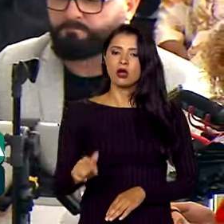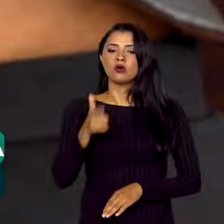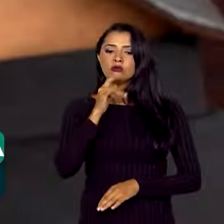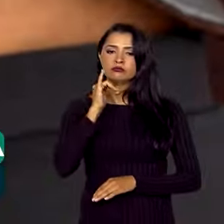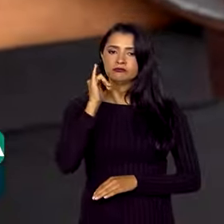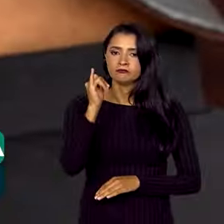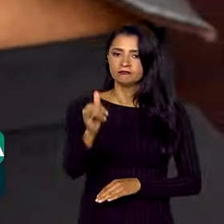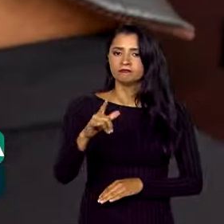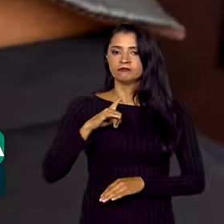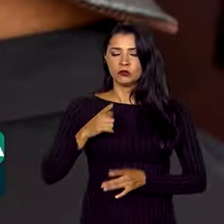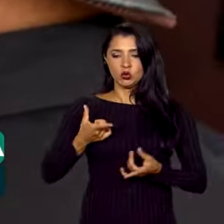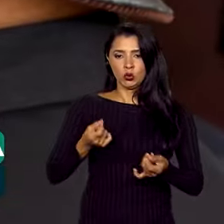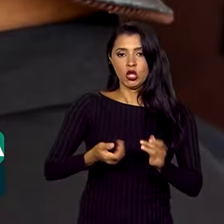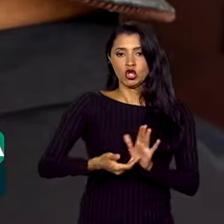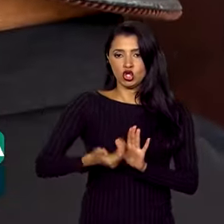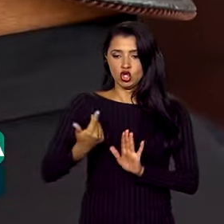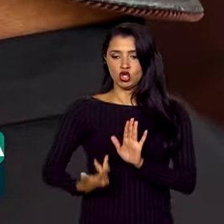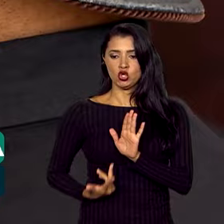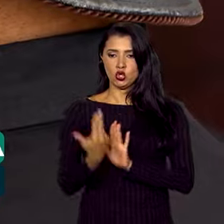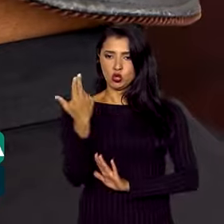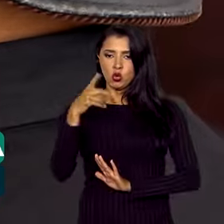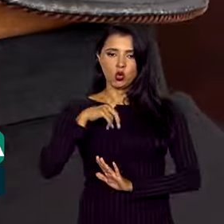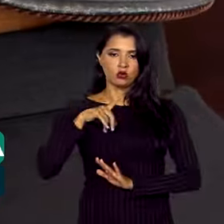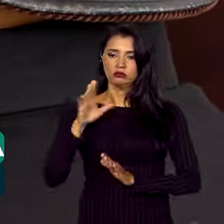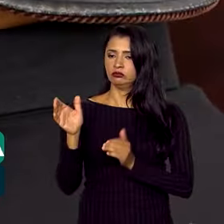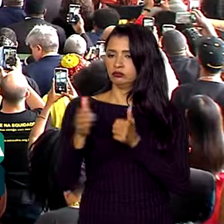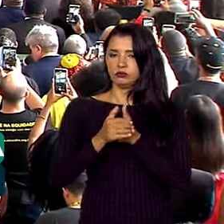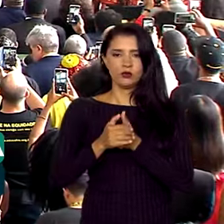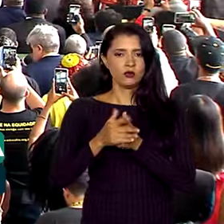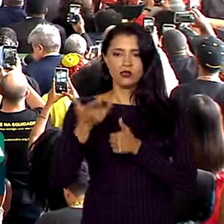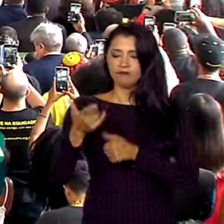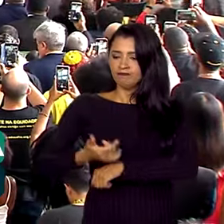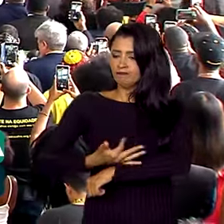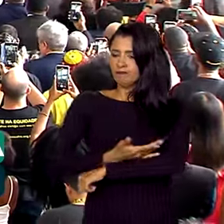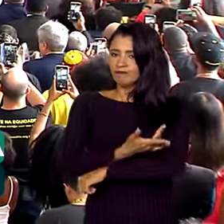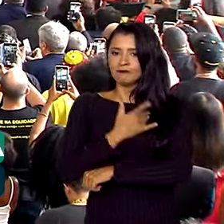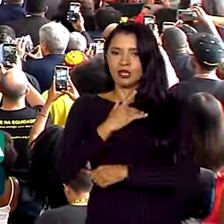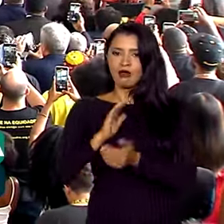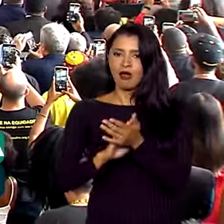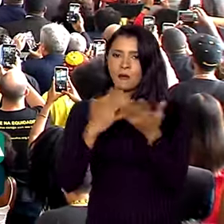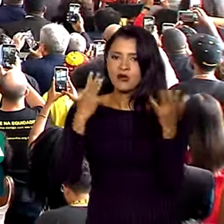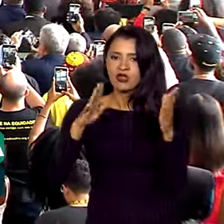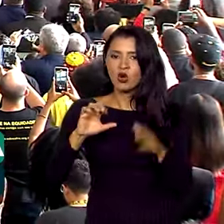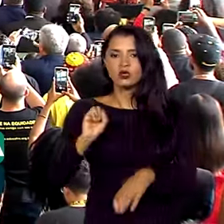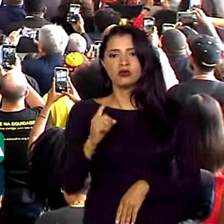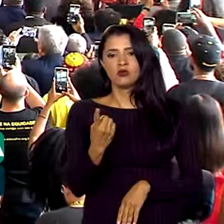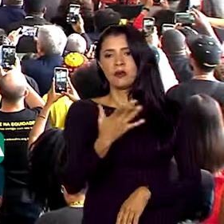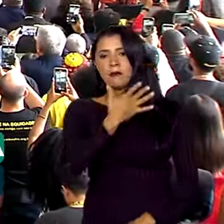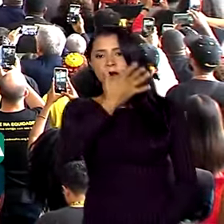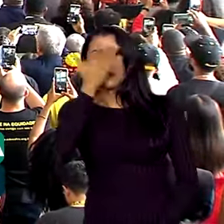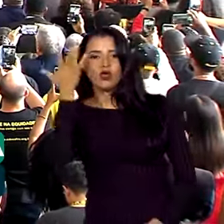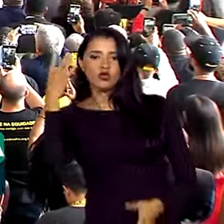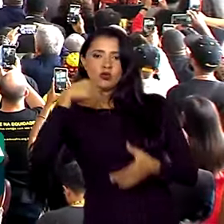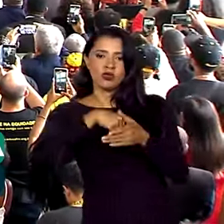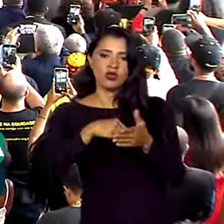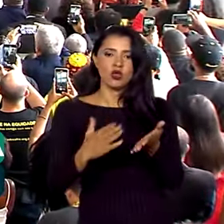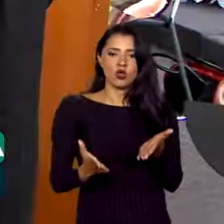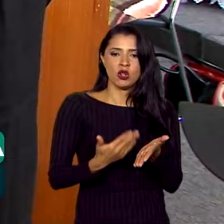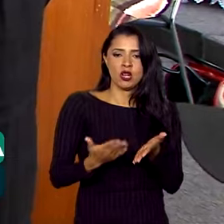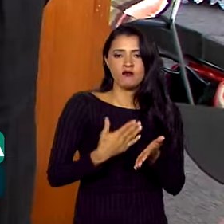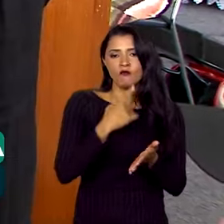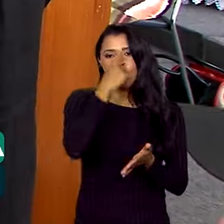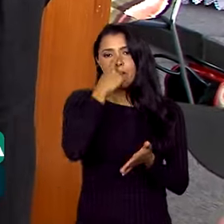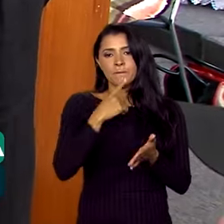linfoma, não escondeu a emoção ao homenagear as 81 pessoas que voltaram ao livro Personalidades